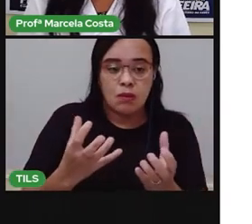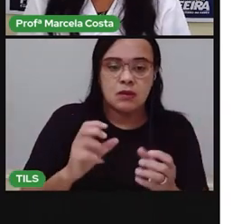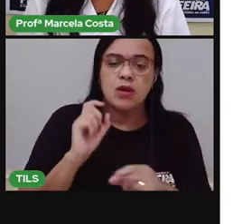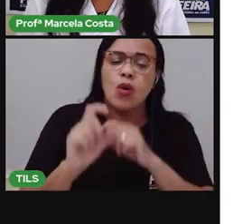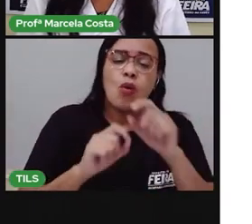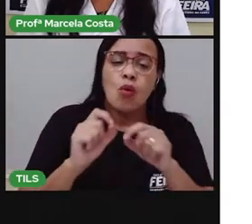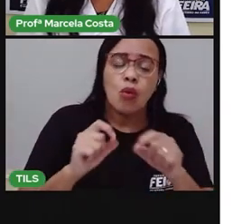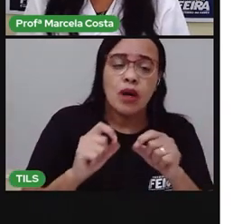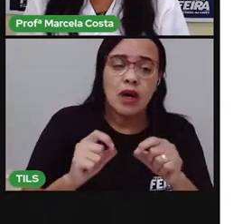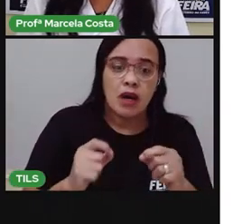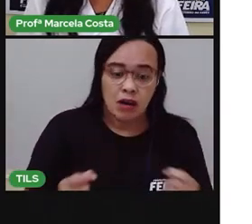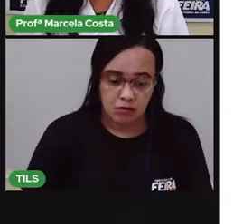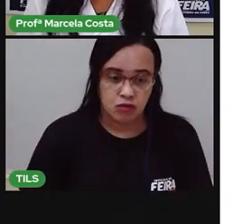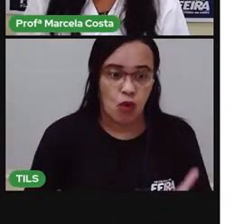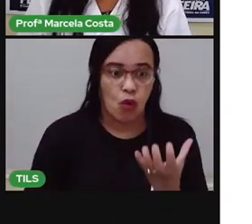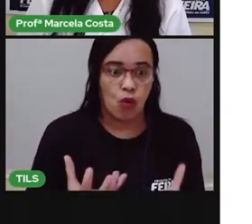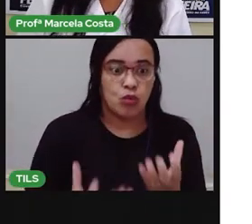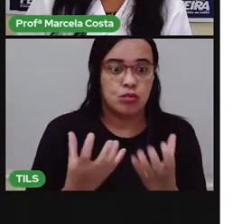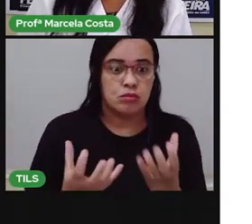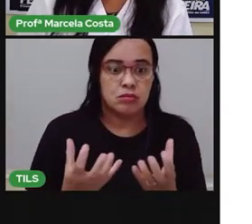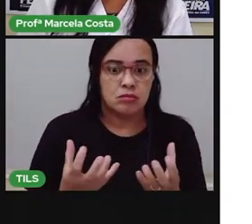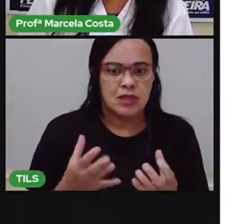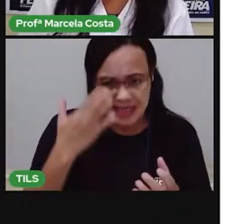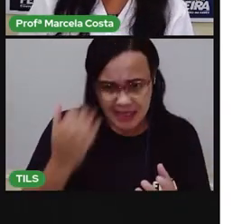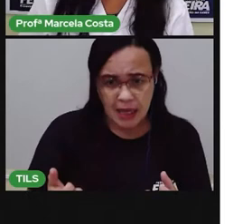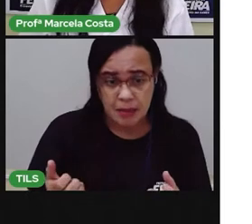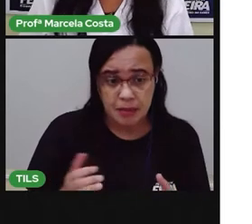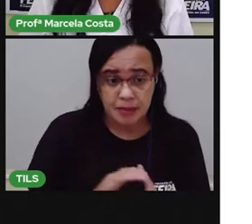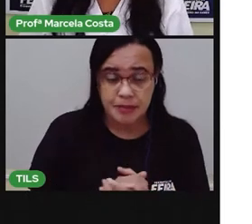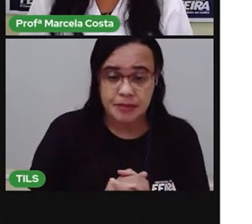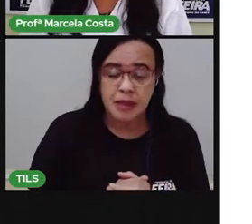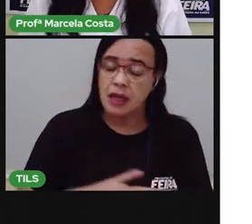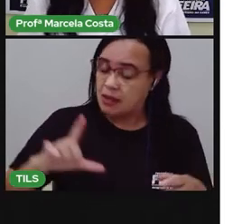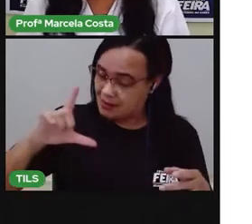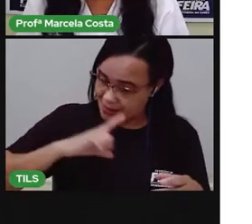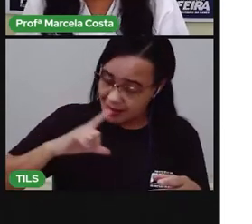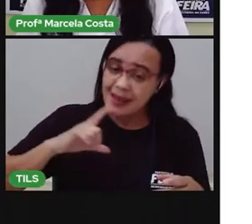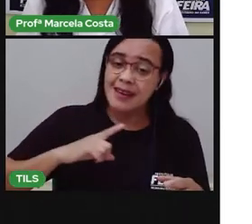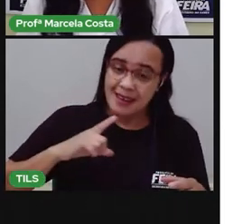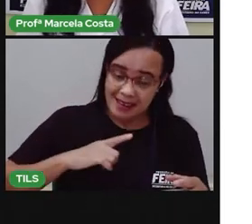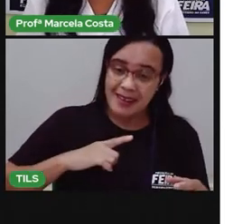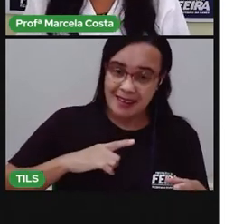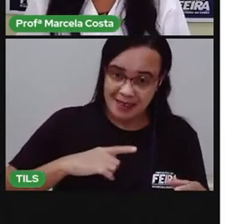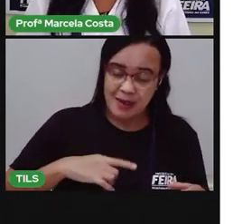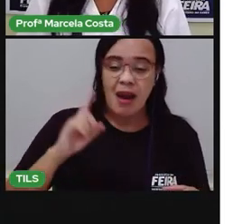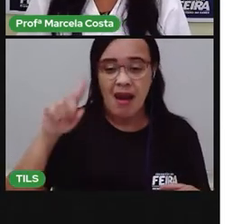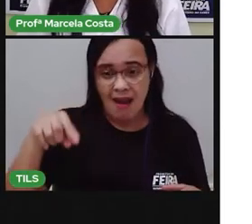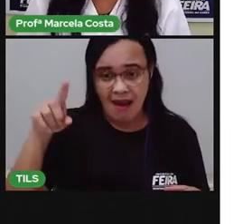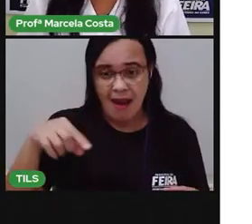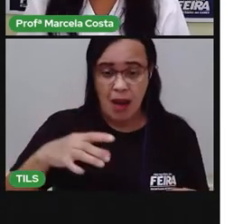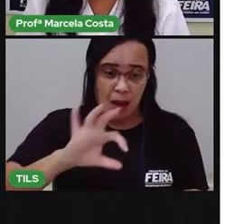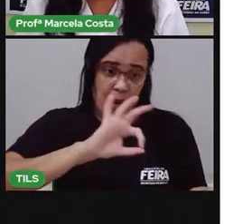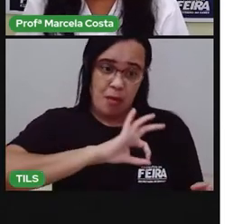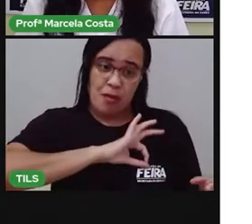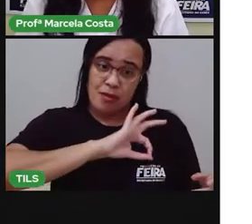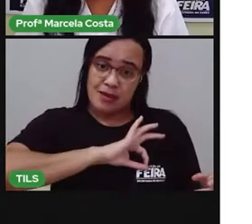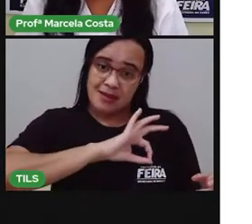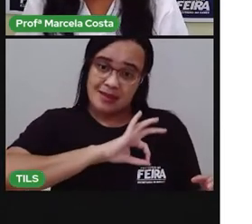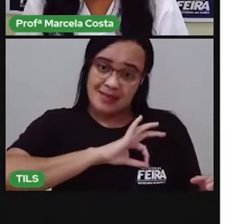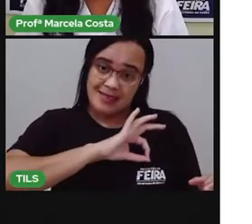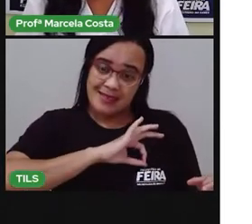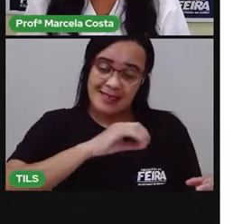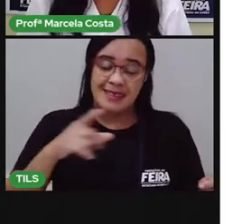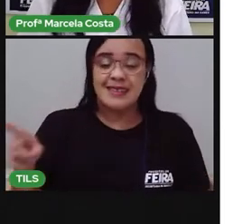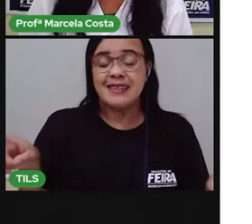Tem alguns serviços de emergência, como polícia, que traz ali um atendimento médico,